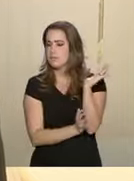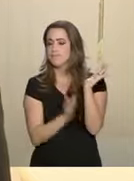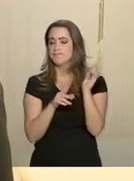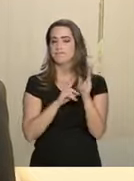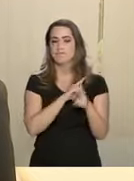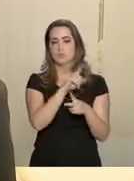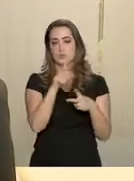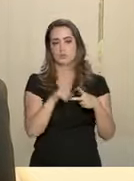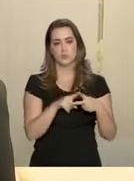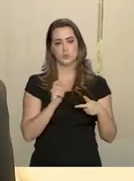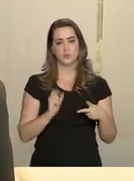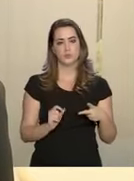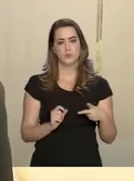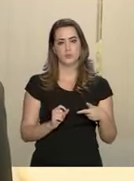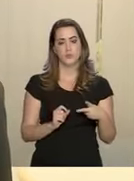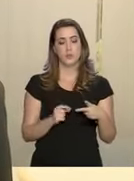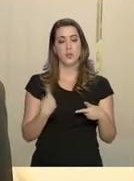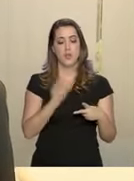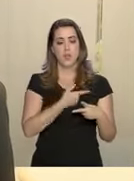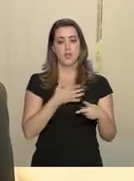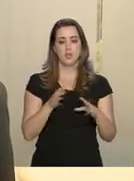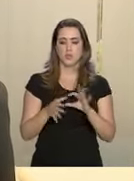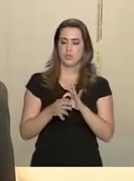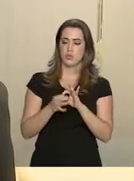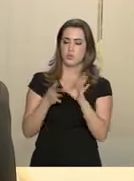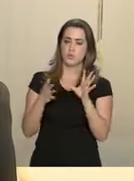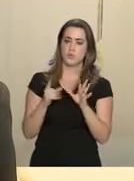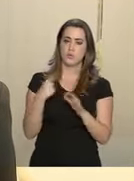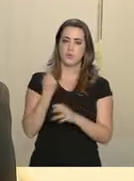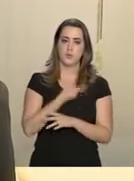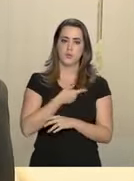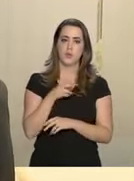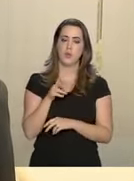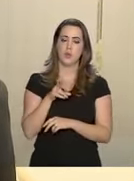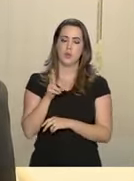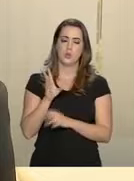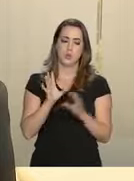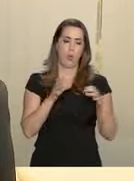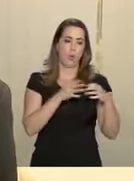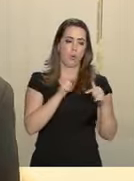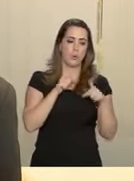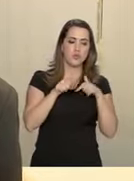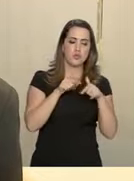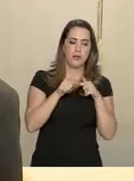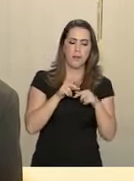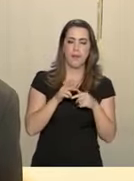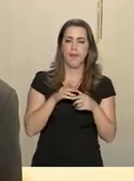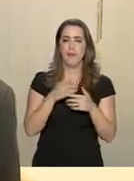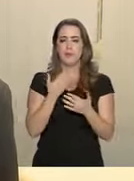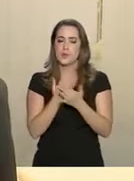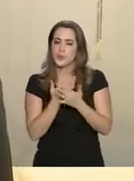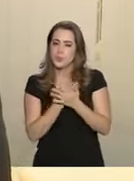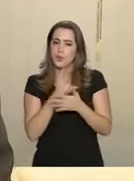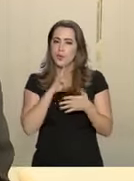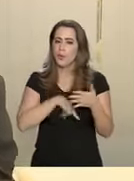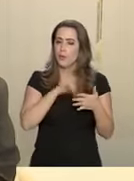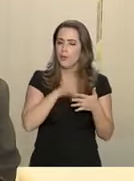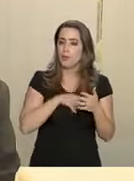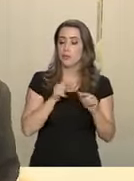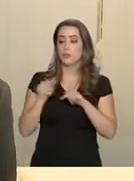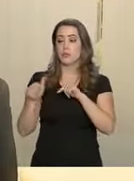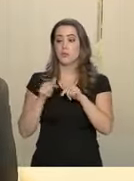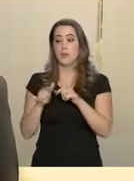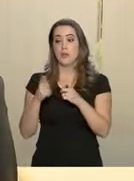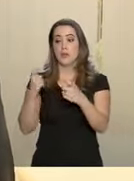Por um lado, a gente está liberando os nossos fiscais de uma análise documental, né? Para atuar